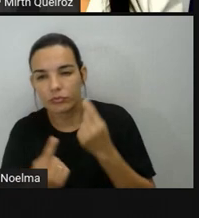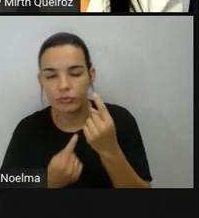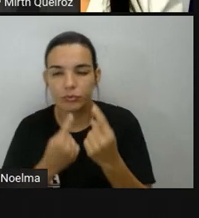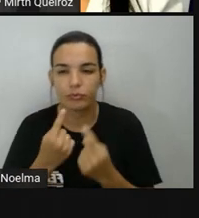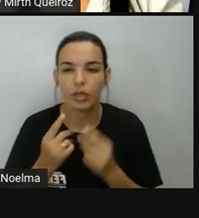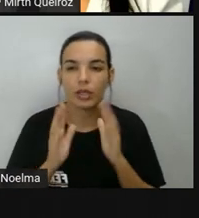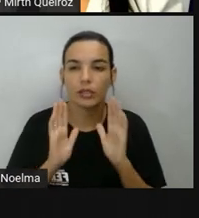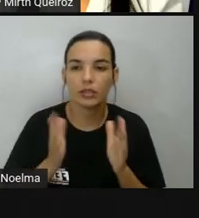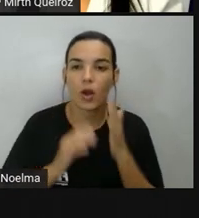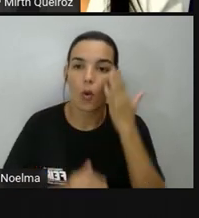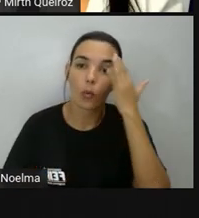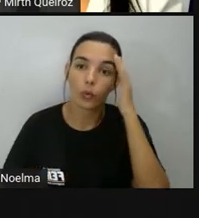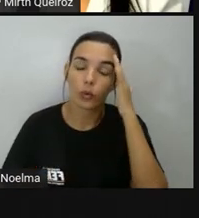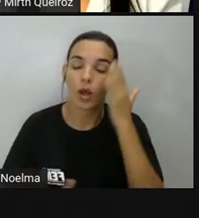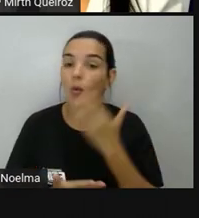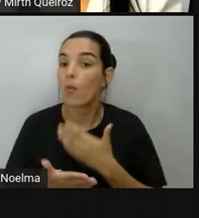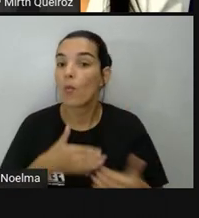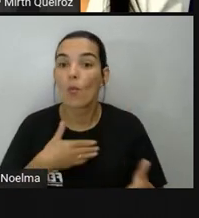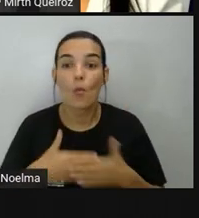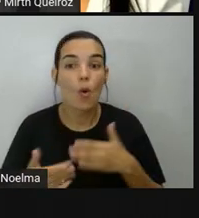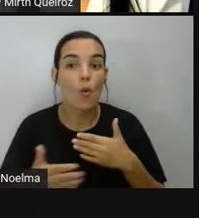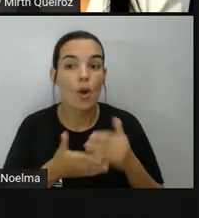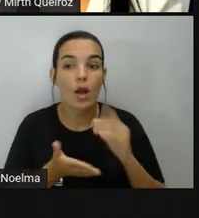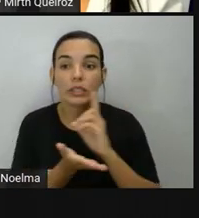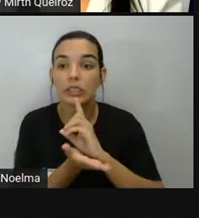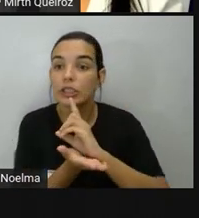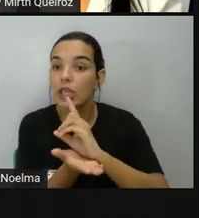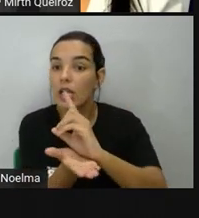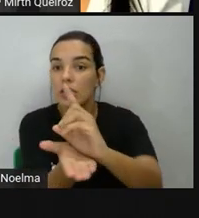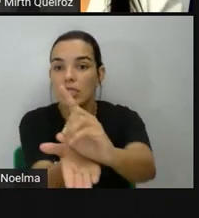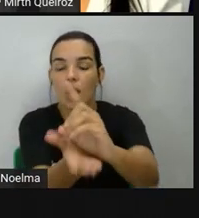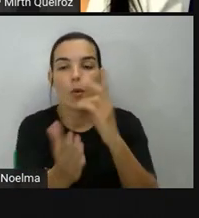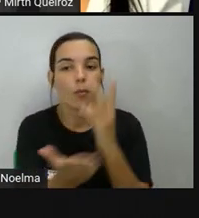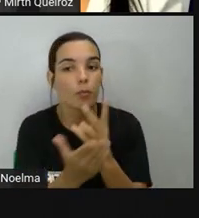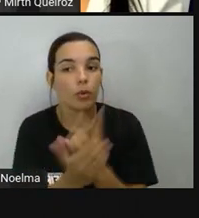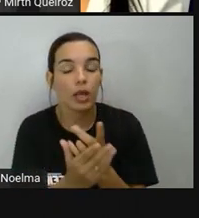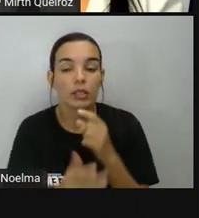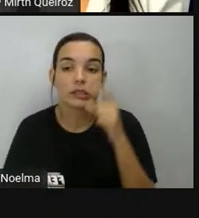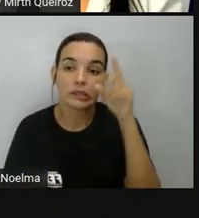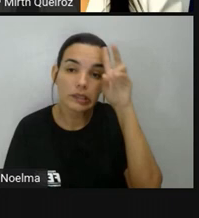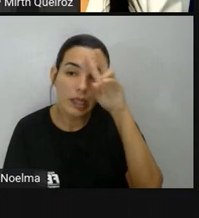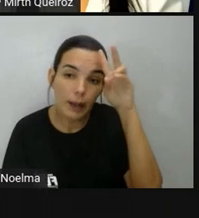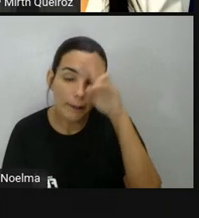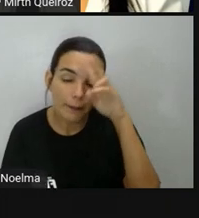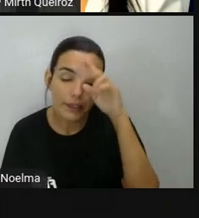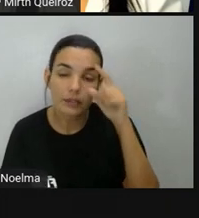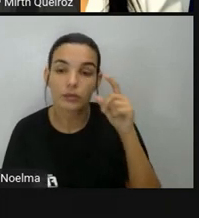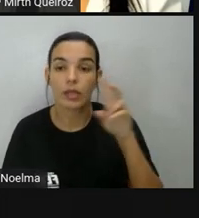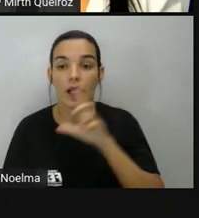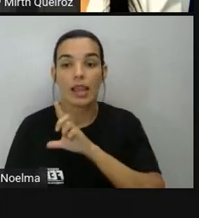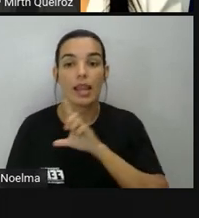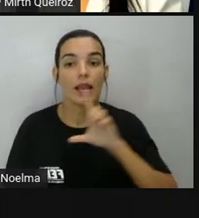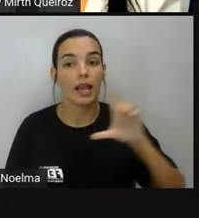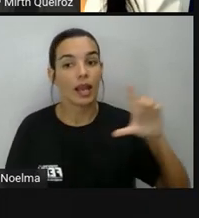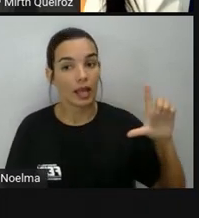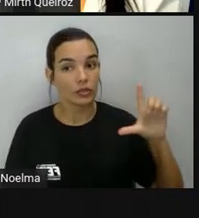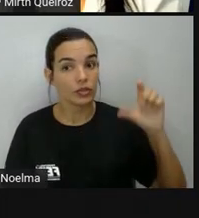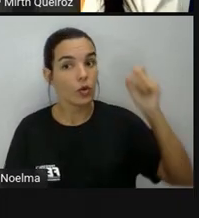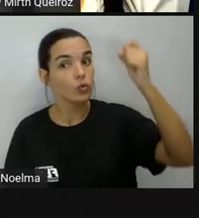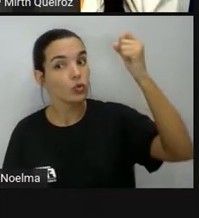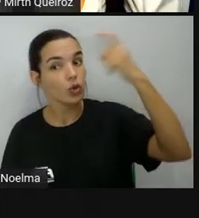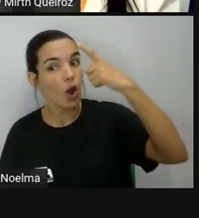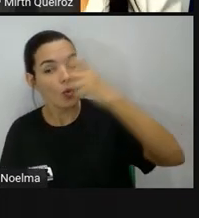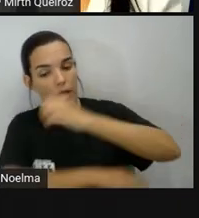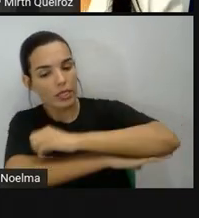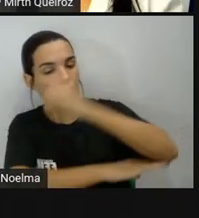qualquer direção utilizando ela aí. Sempre lembrando que o leste vai estar onde o sol